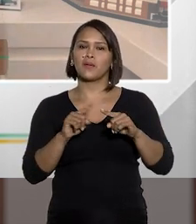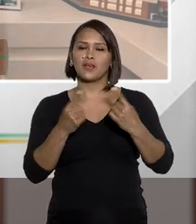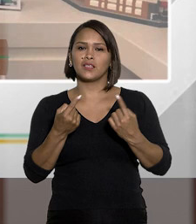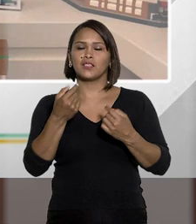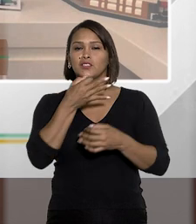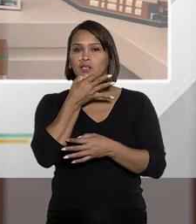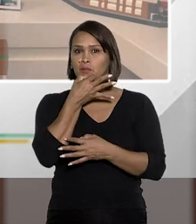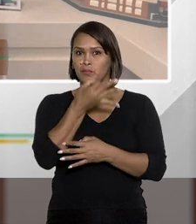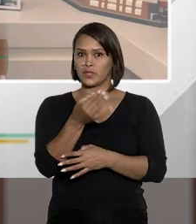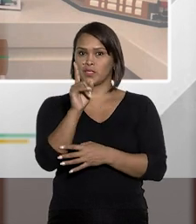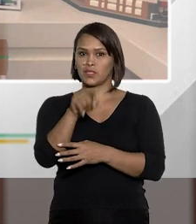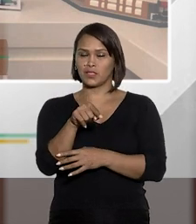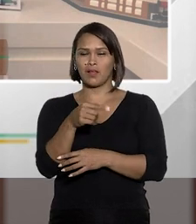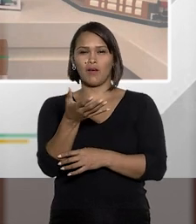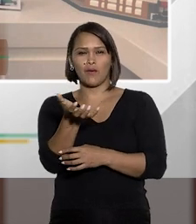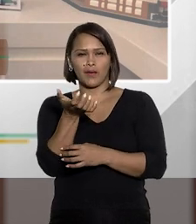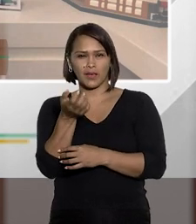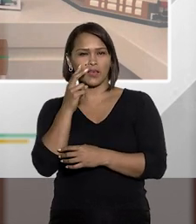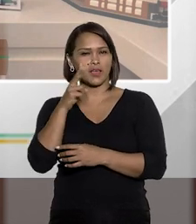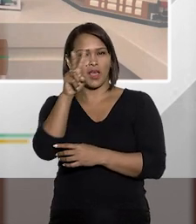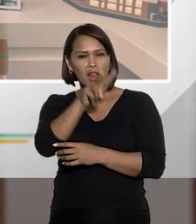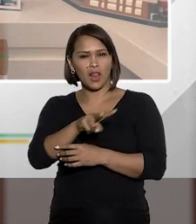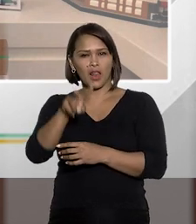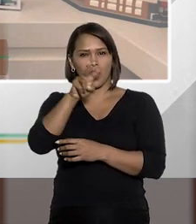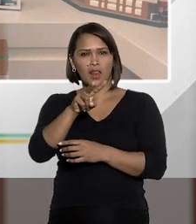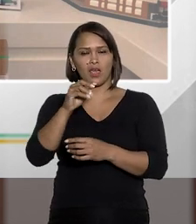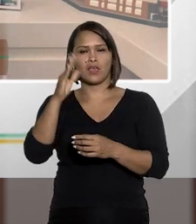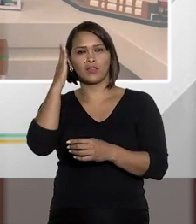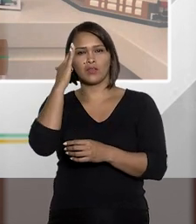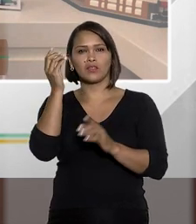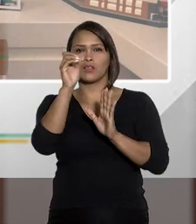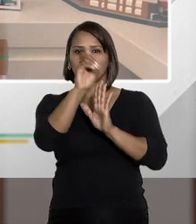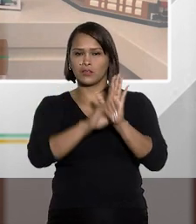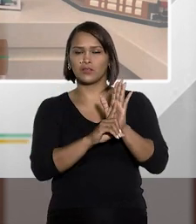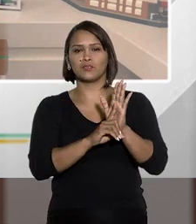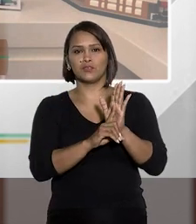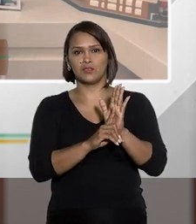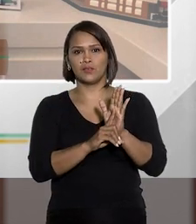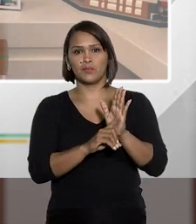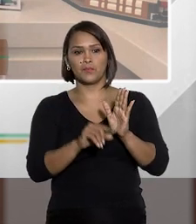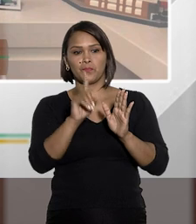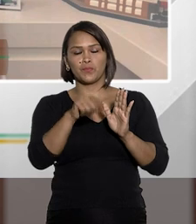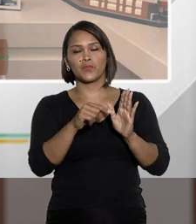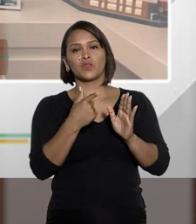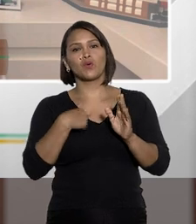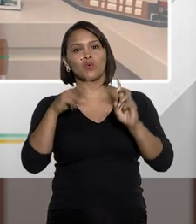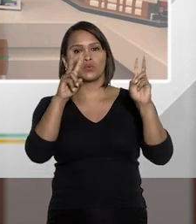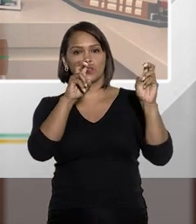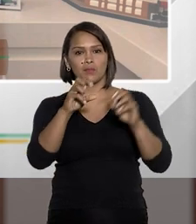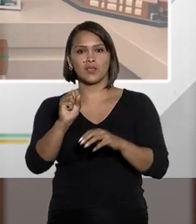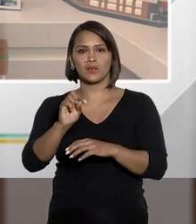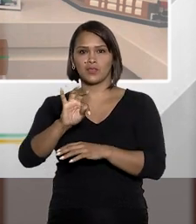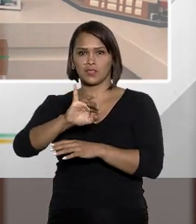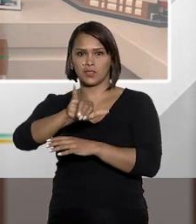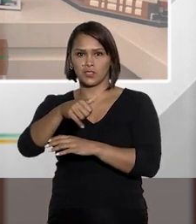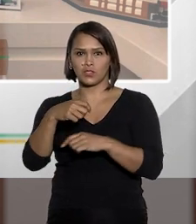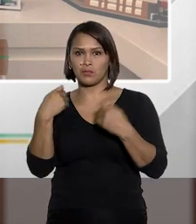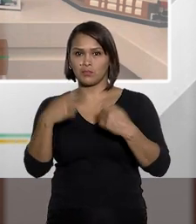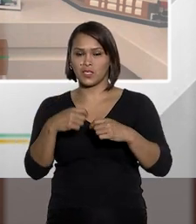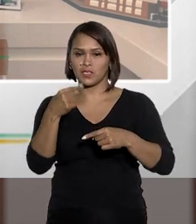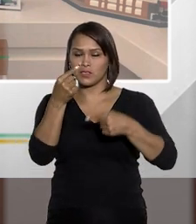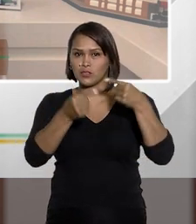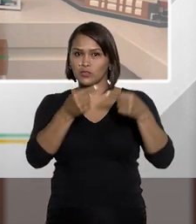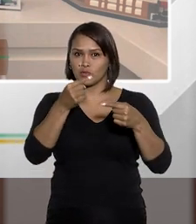aqui, mas até dando já uma sugestão aí para vocês na pauta do Entender Direito. Um tema que o STJ